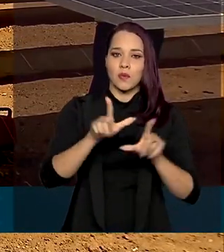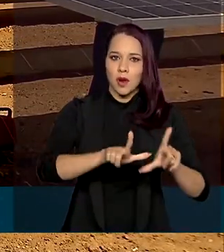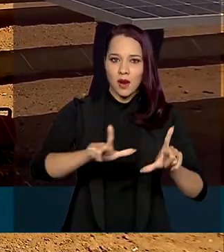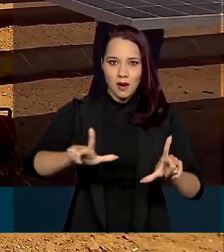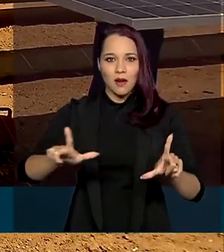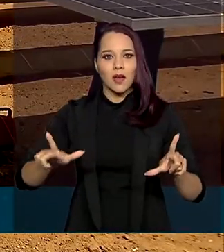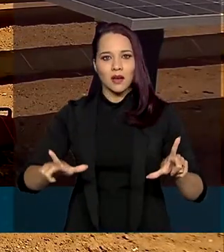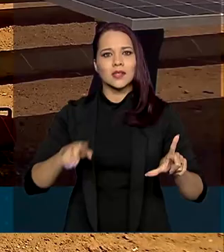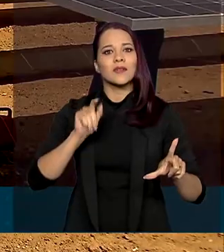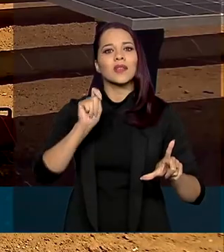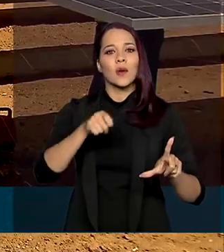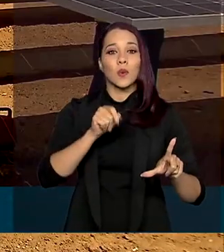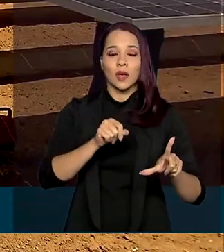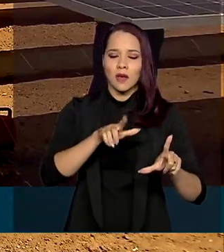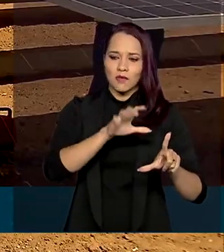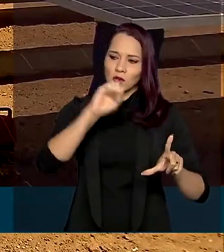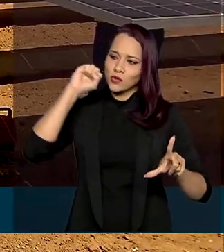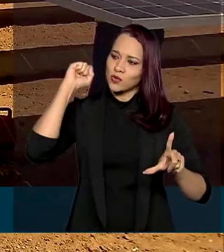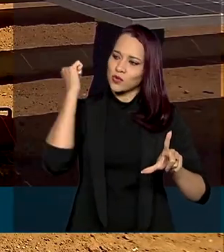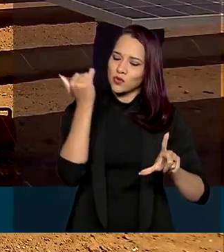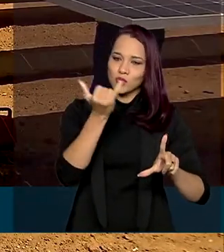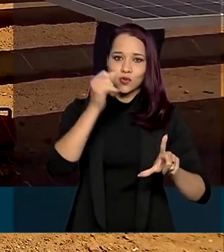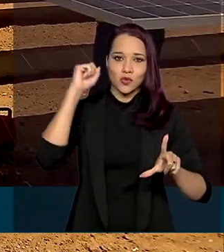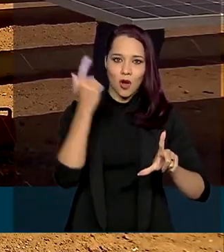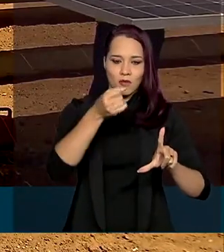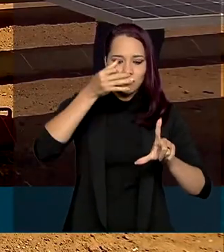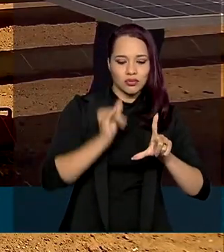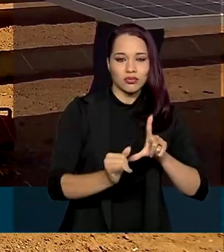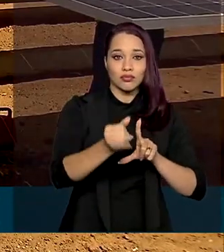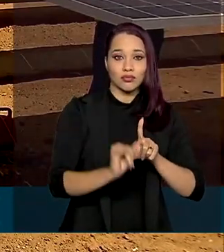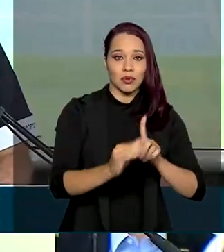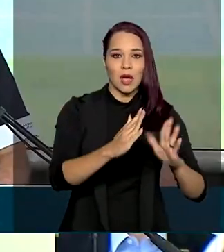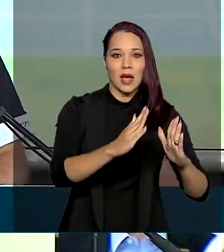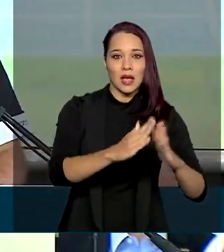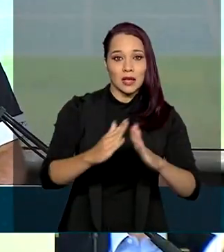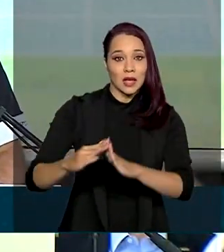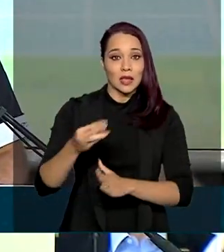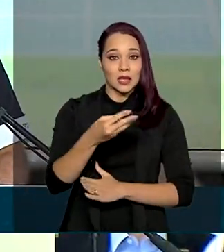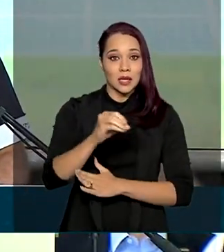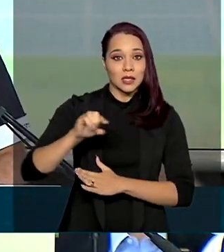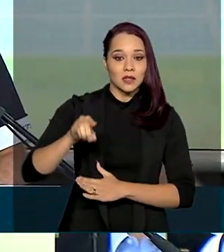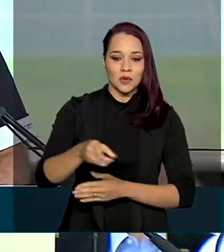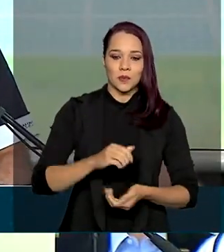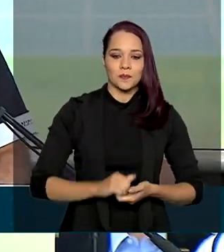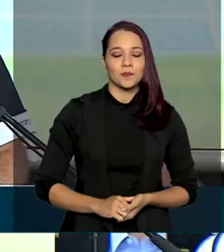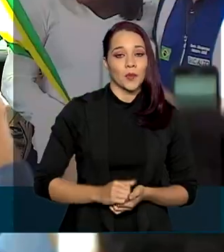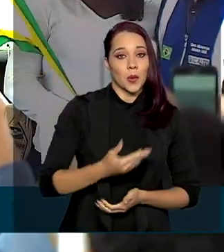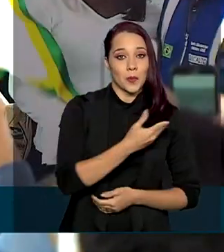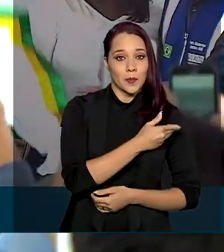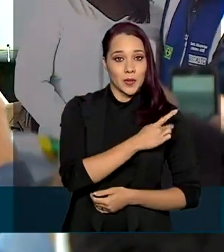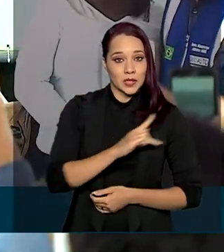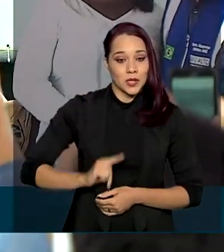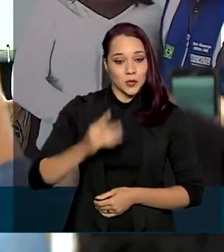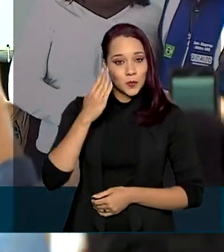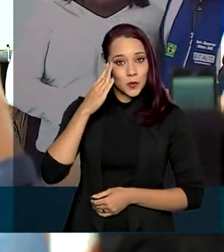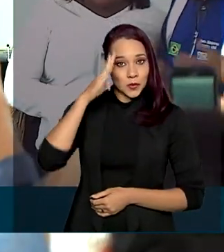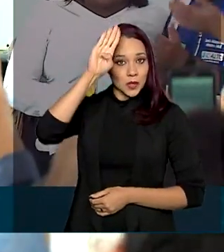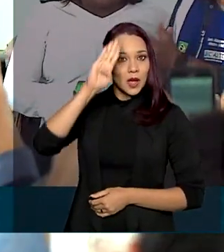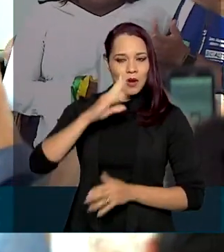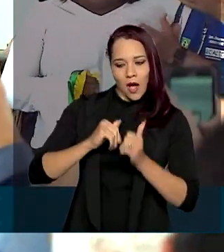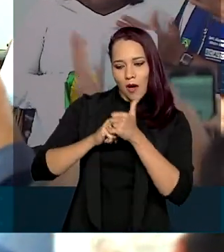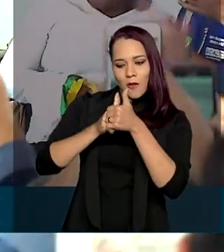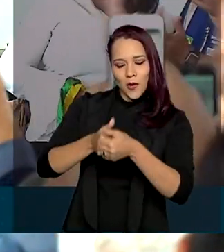será suficiente para abastecer até 300 mil casas. O presidente Jair Bolsonaro acompanhou a